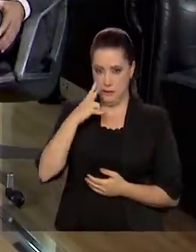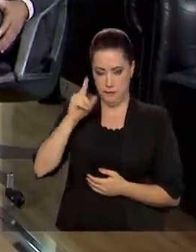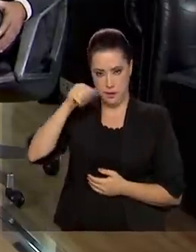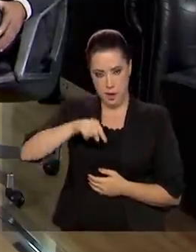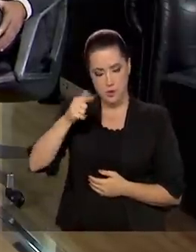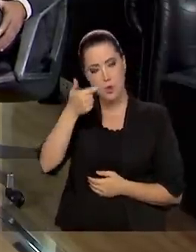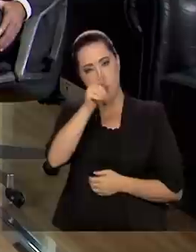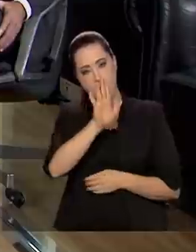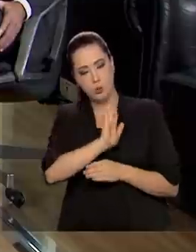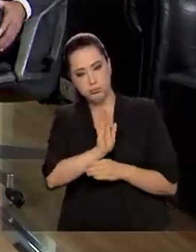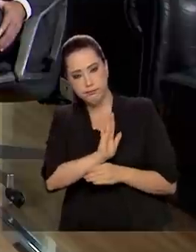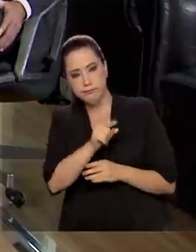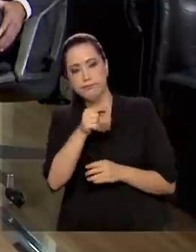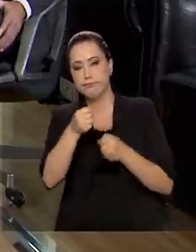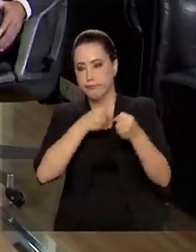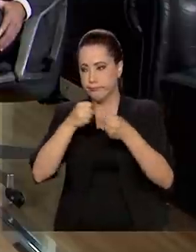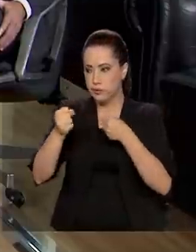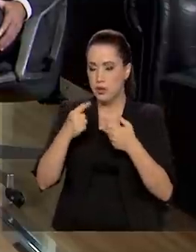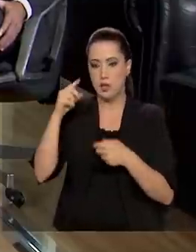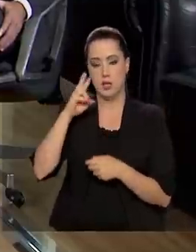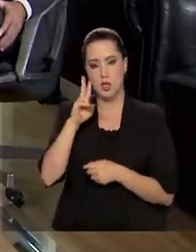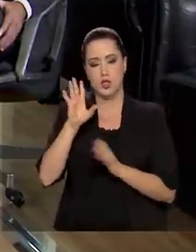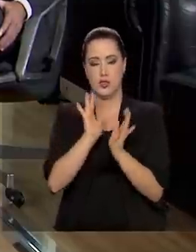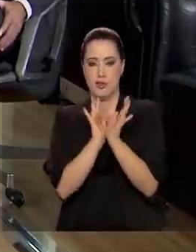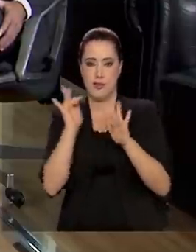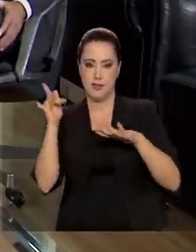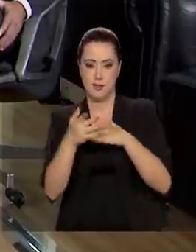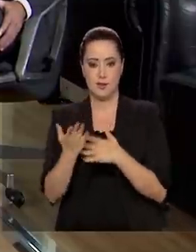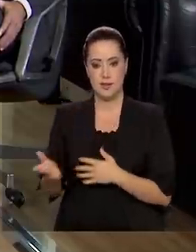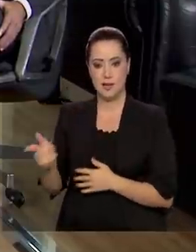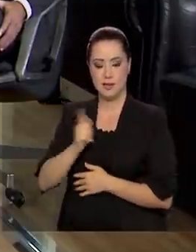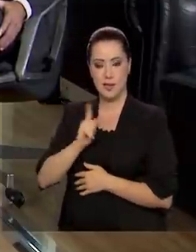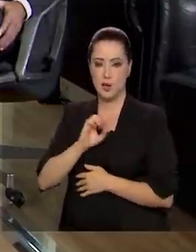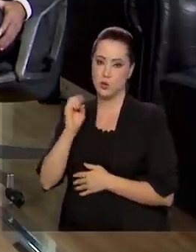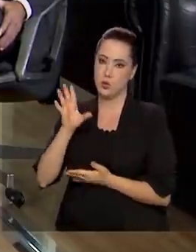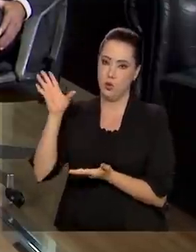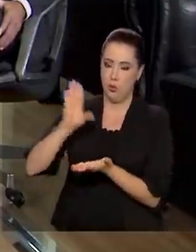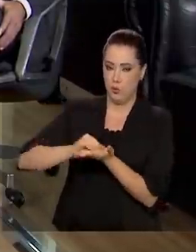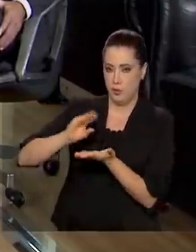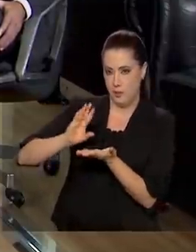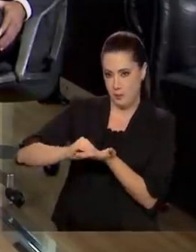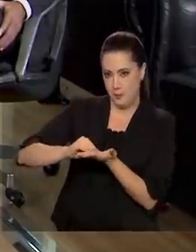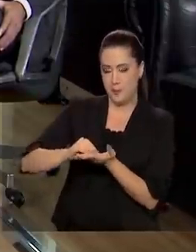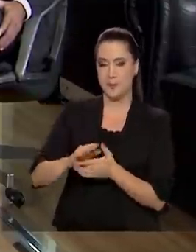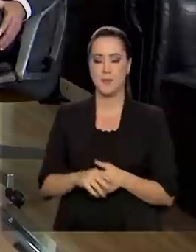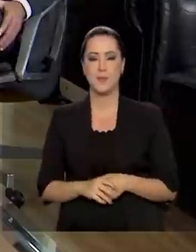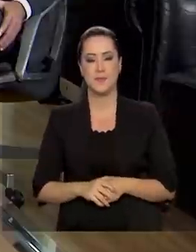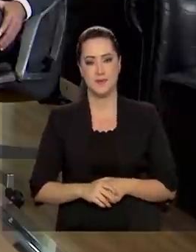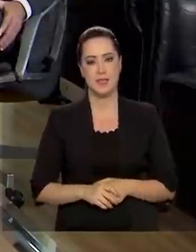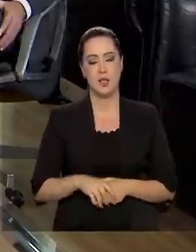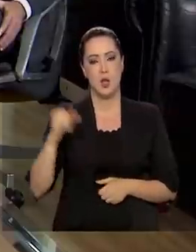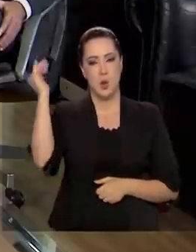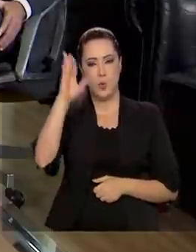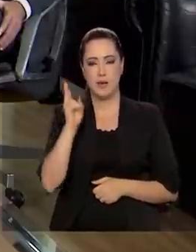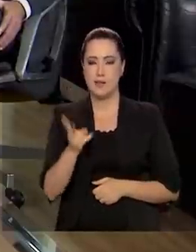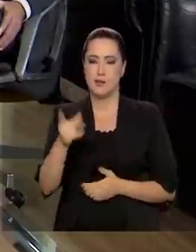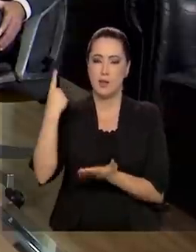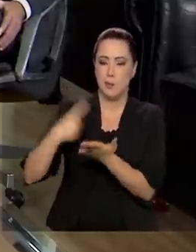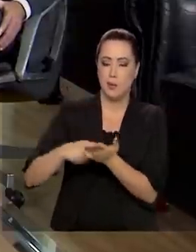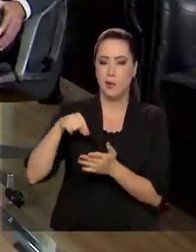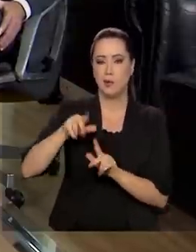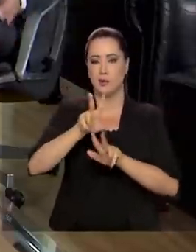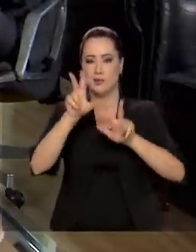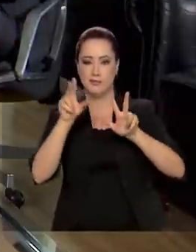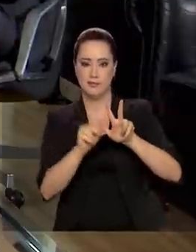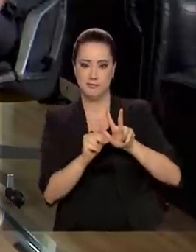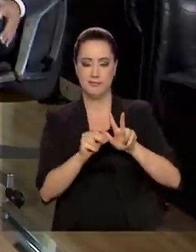essa ou outras entrevistas, é só seguir as nossas redes sociais ou baixar o TV Brasil Play. O Brasil continua em Pauta aqui na